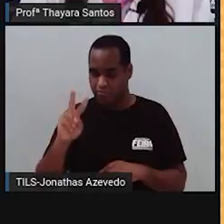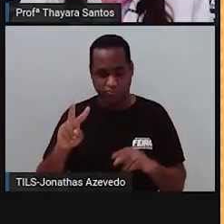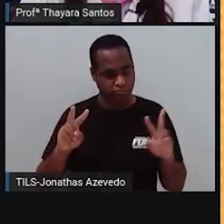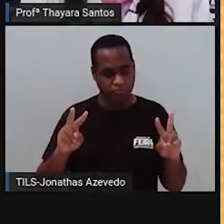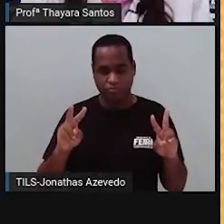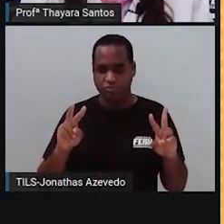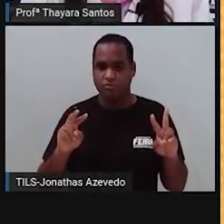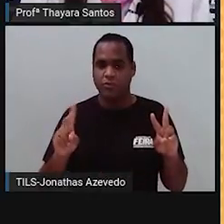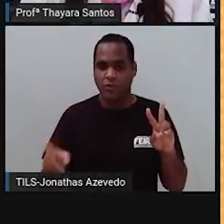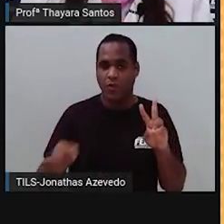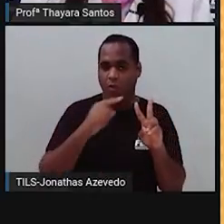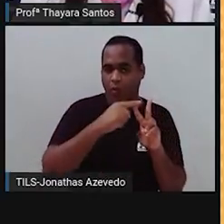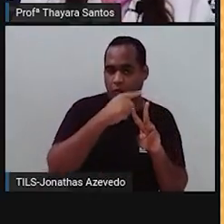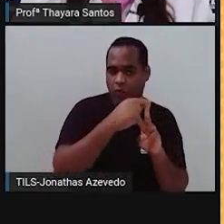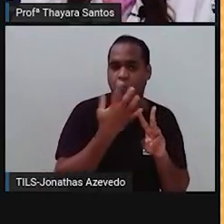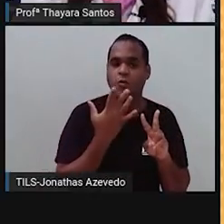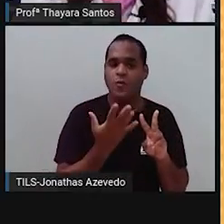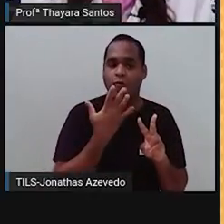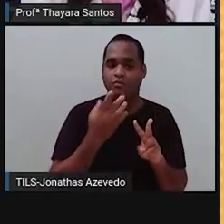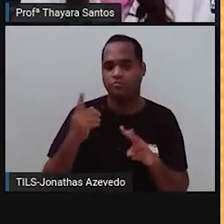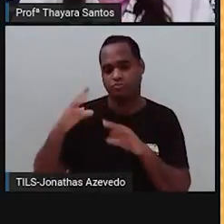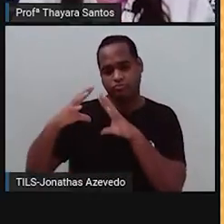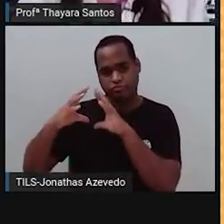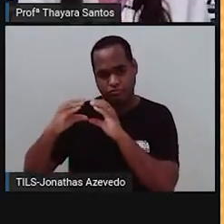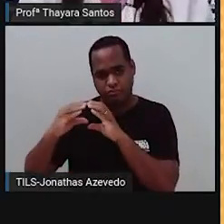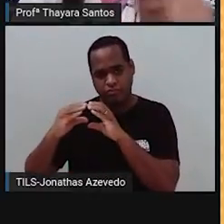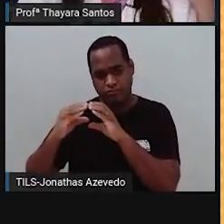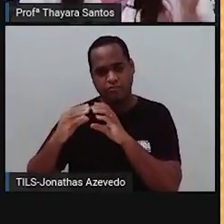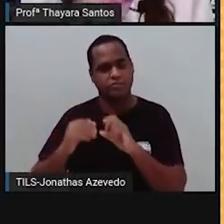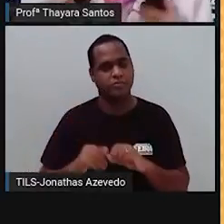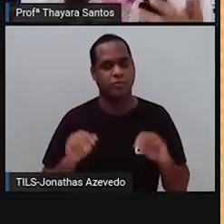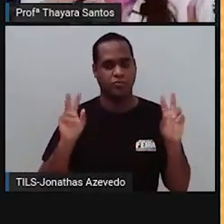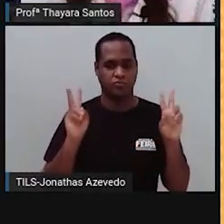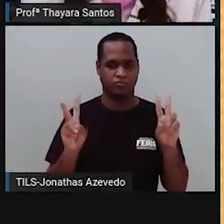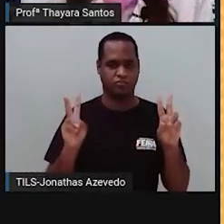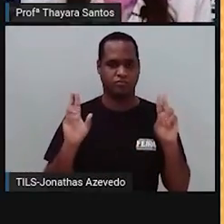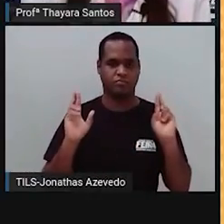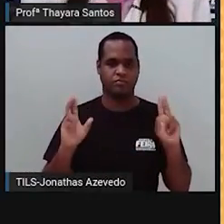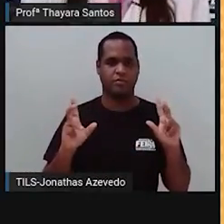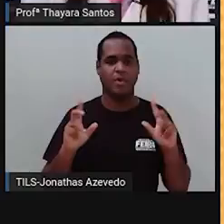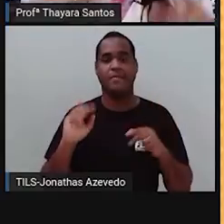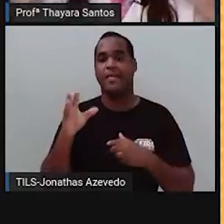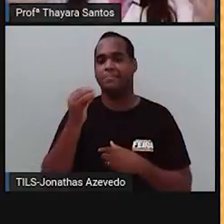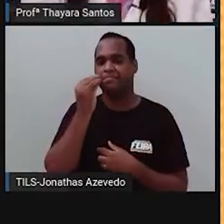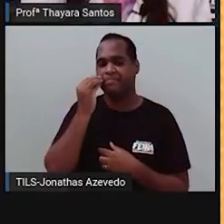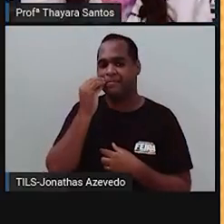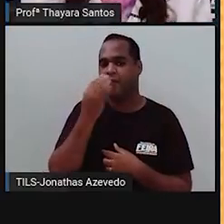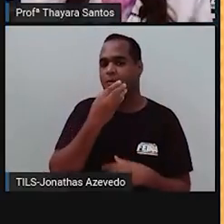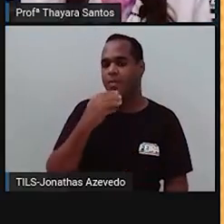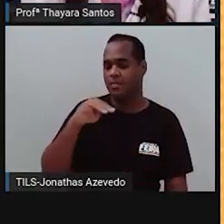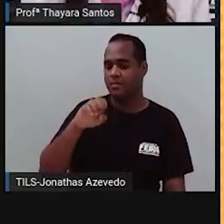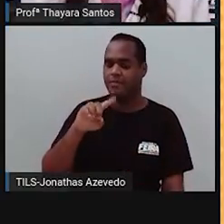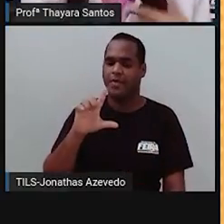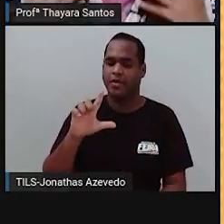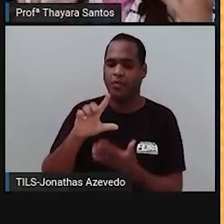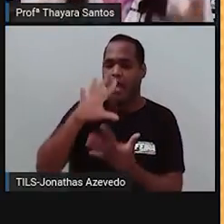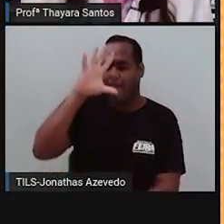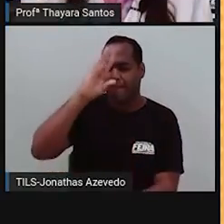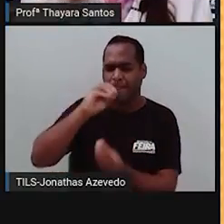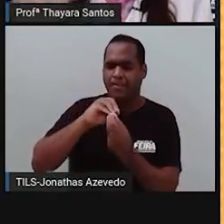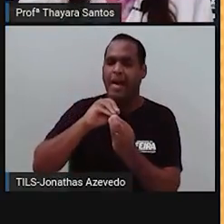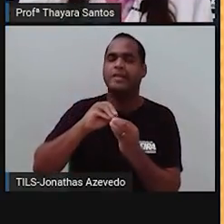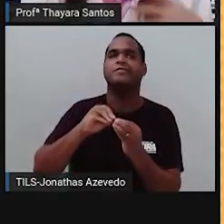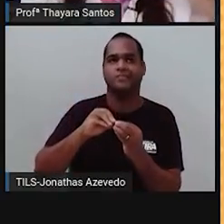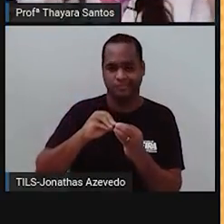e os dois alelos dominantes para a textura. Então, através desse experimento de Menda, ele conseguiu comprovar isso, que